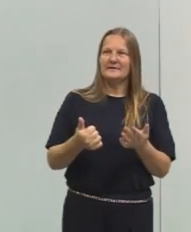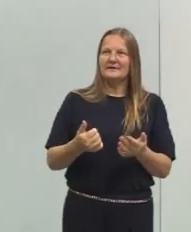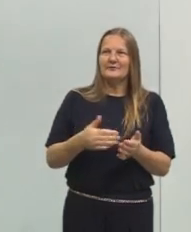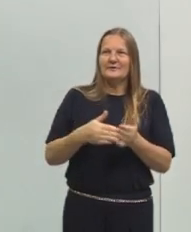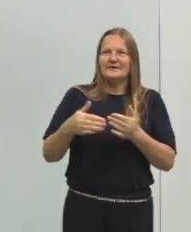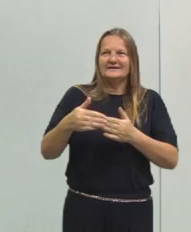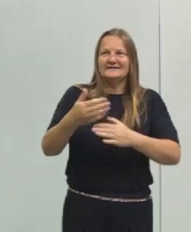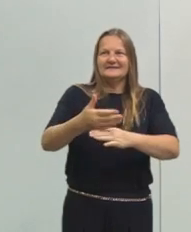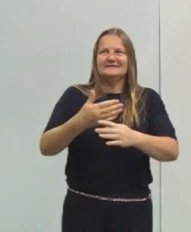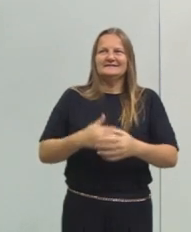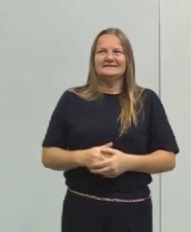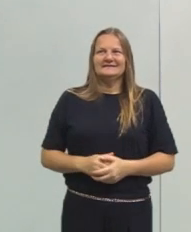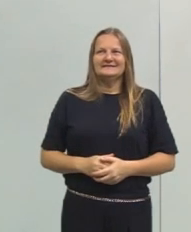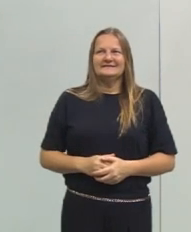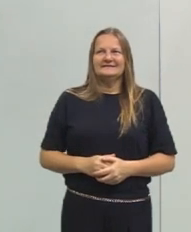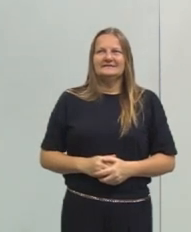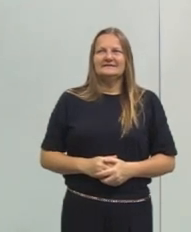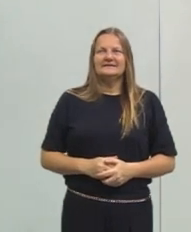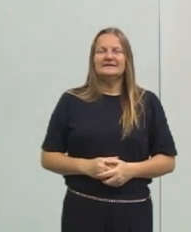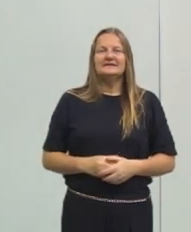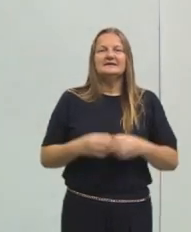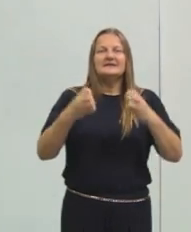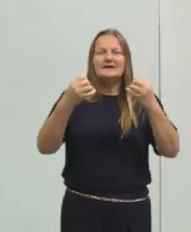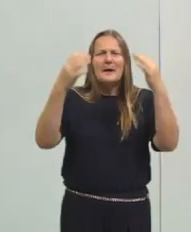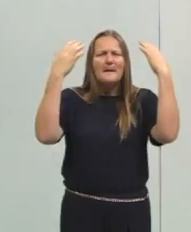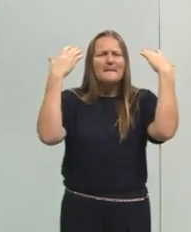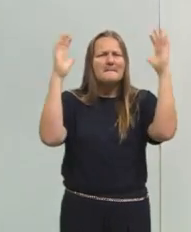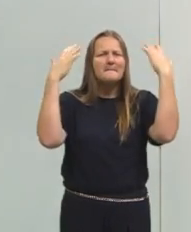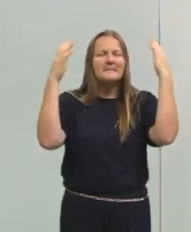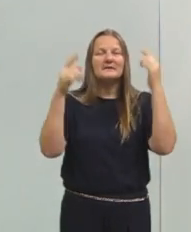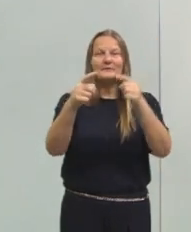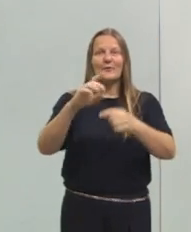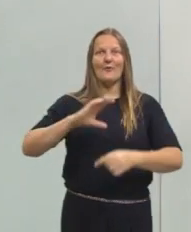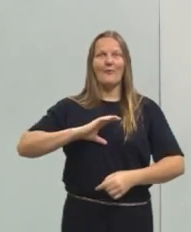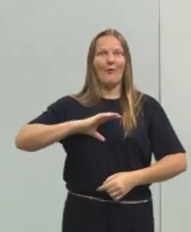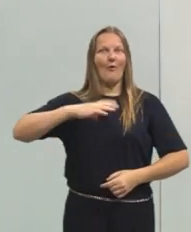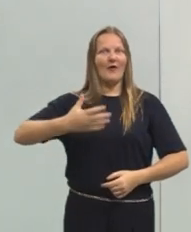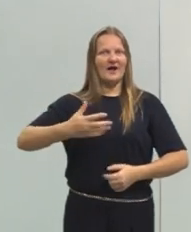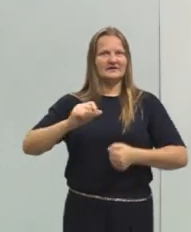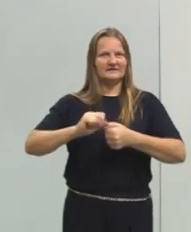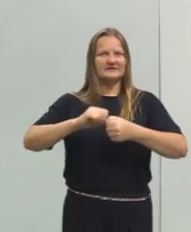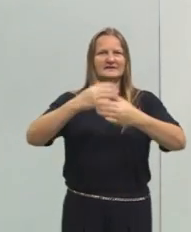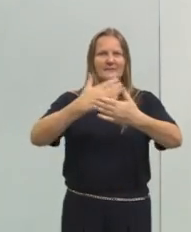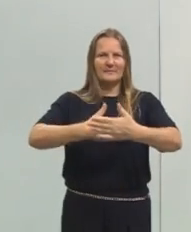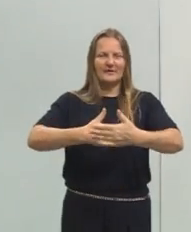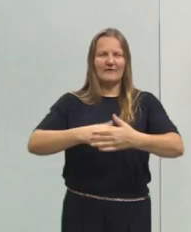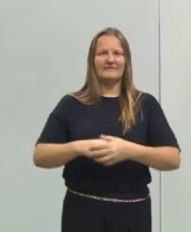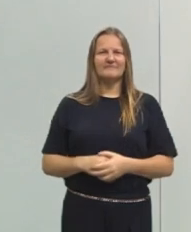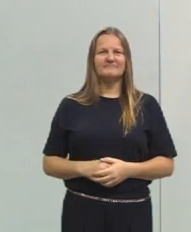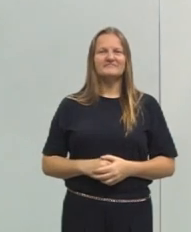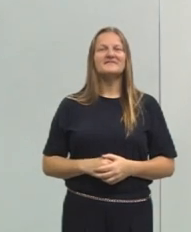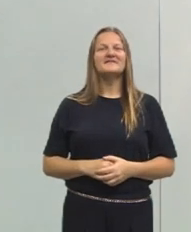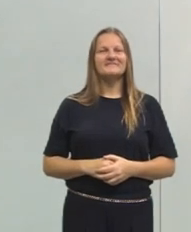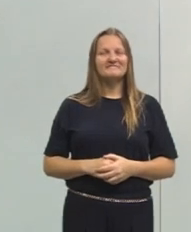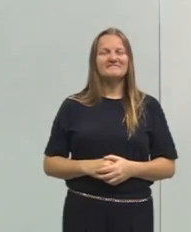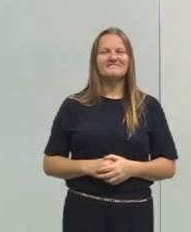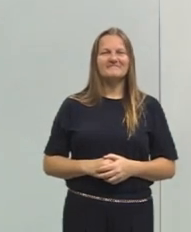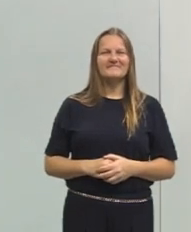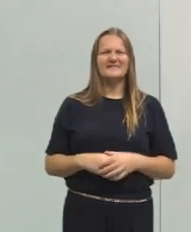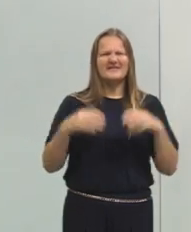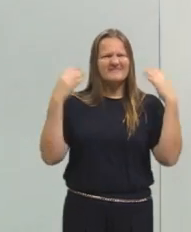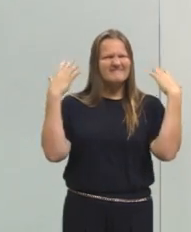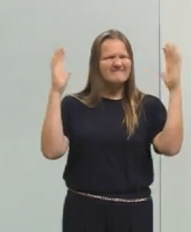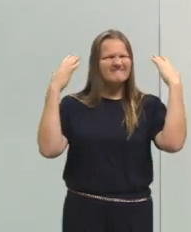de tudo, melhor dizendo, eu quero te parabenizar pela coragem de fazer essa prova e de arriscar com bastante